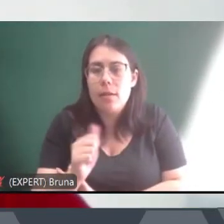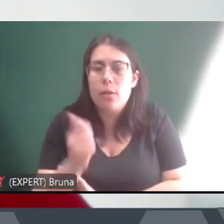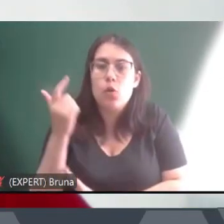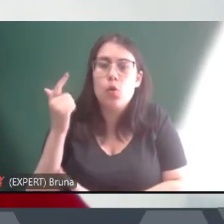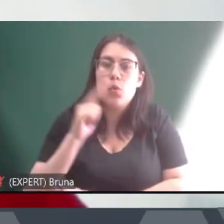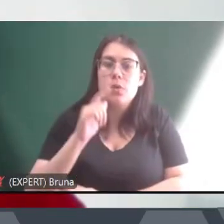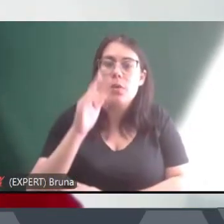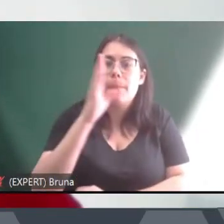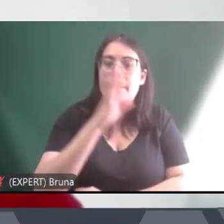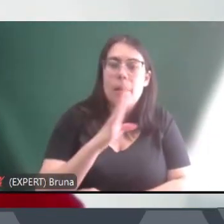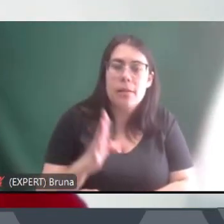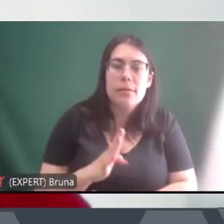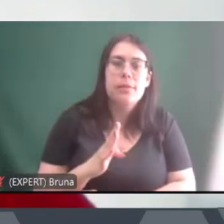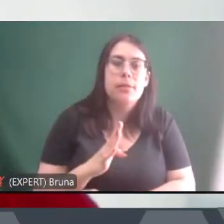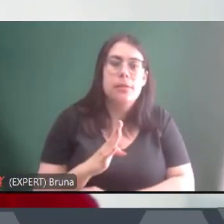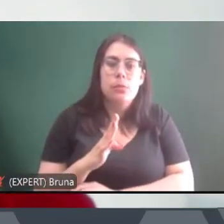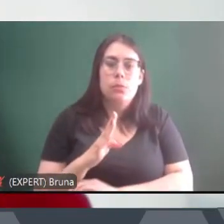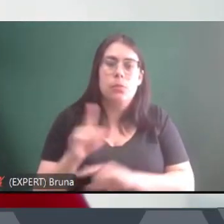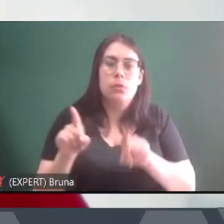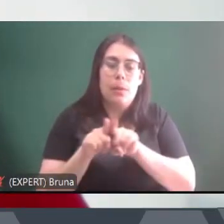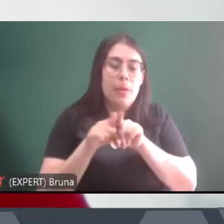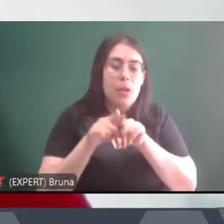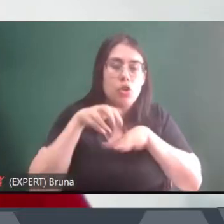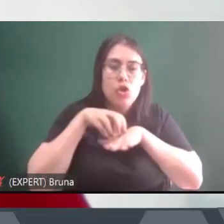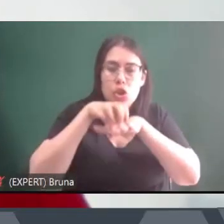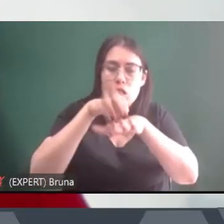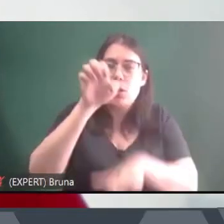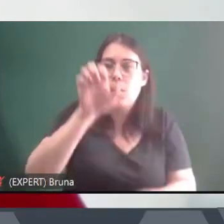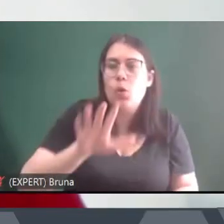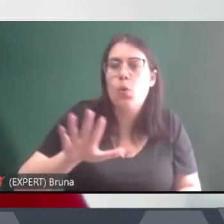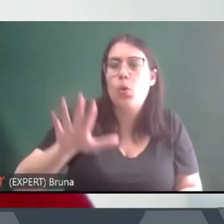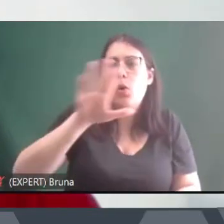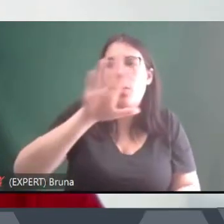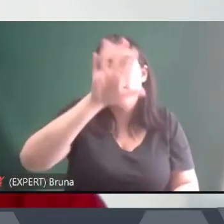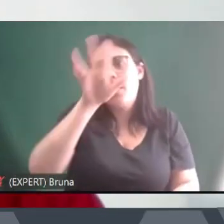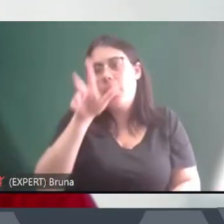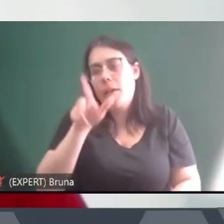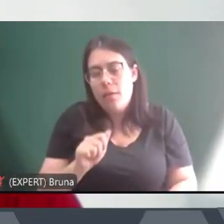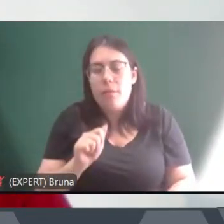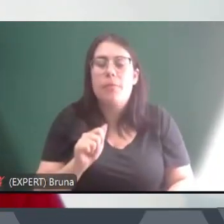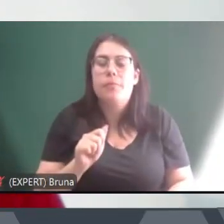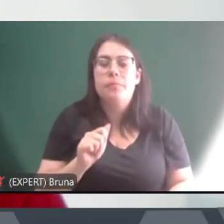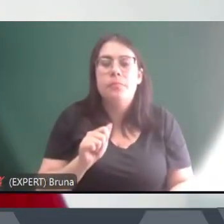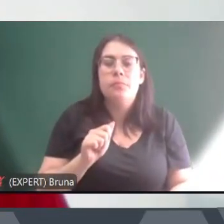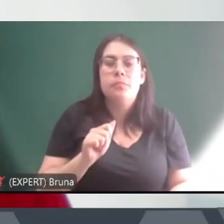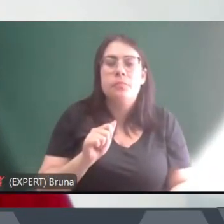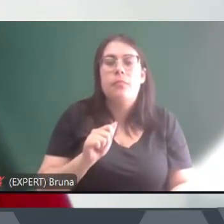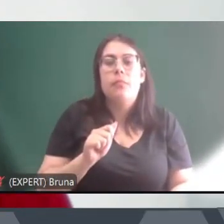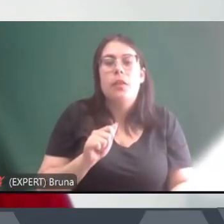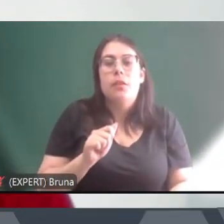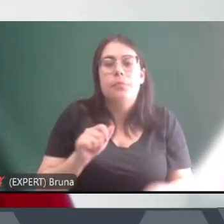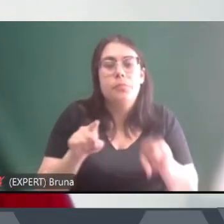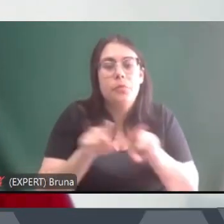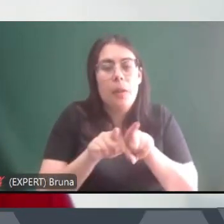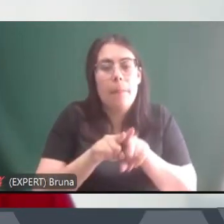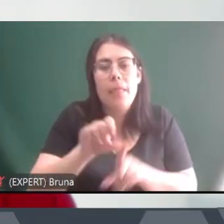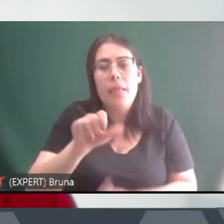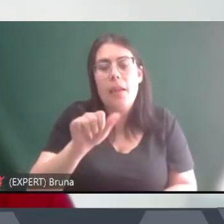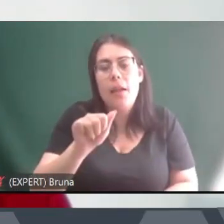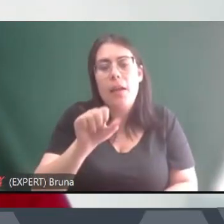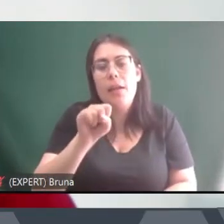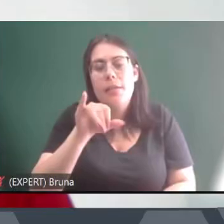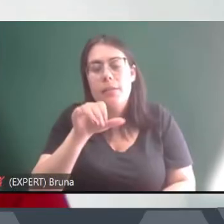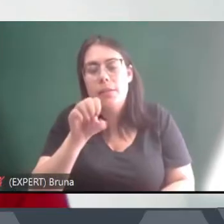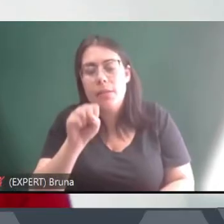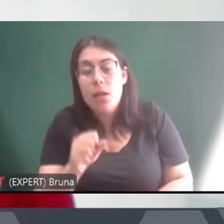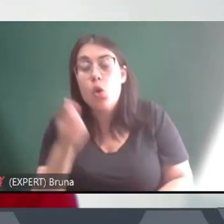Brasil e pelos portos brasileiros chegando na Europa na África e na Ásia gerando grande quantidade de dinheiro